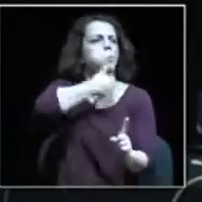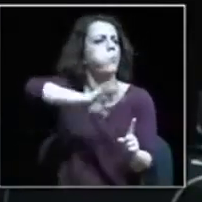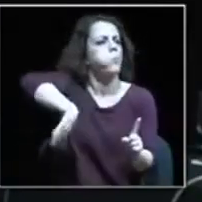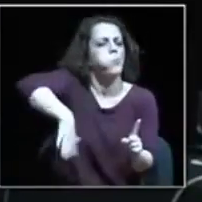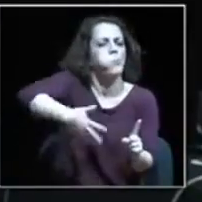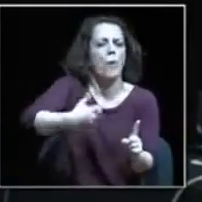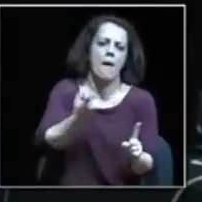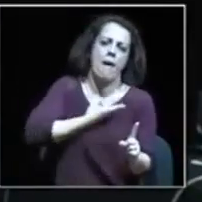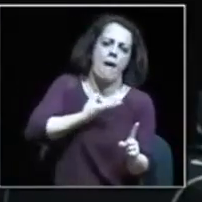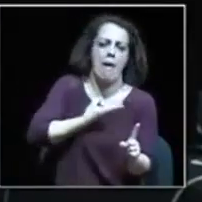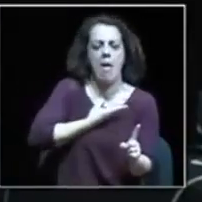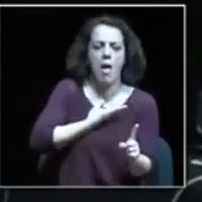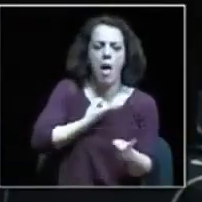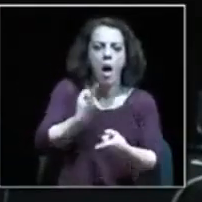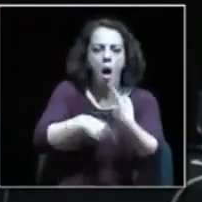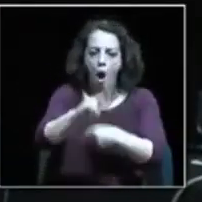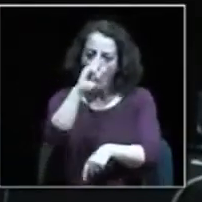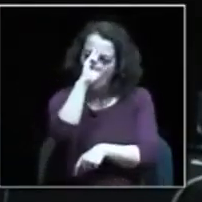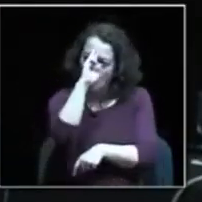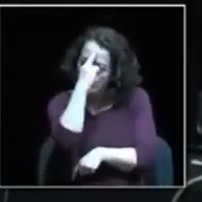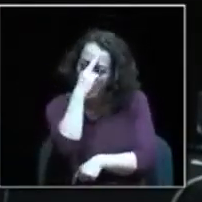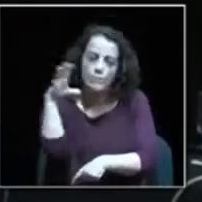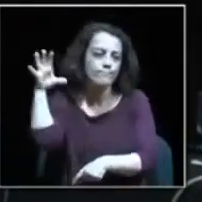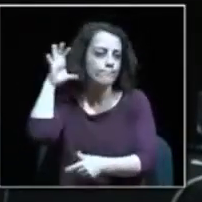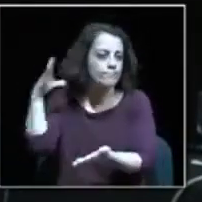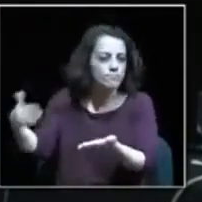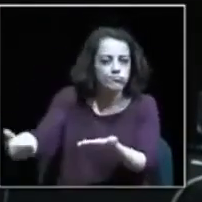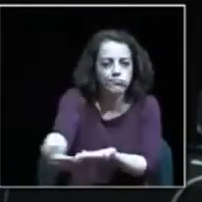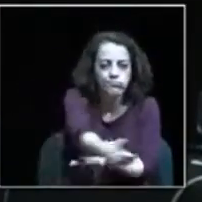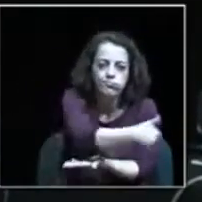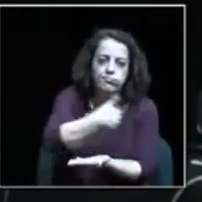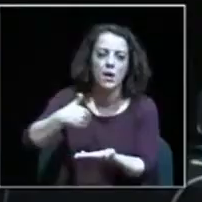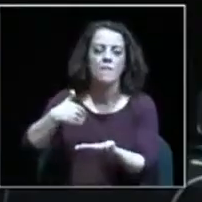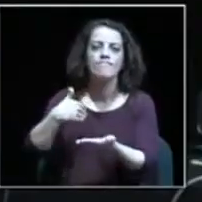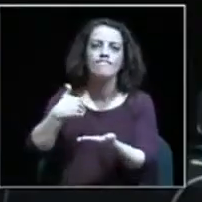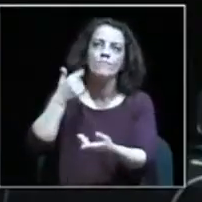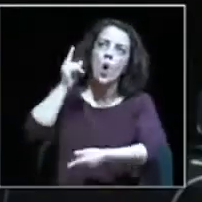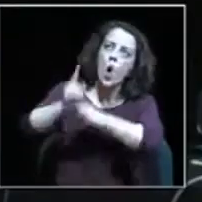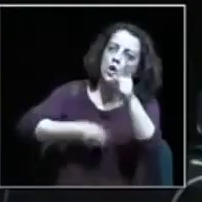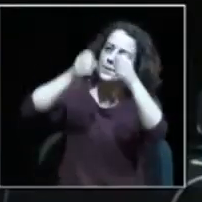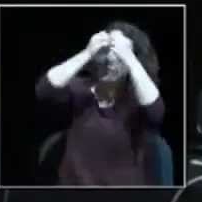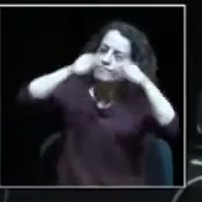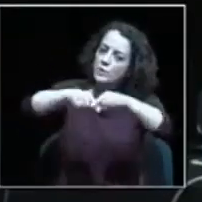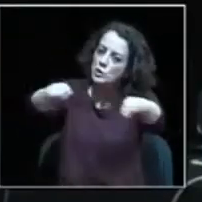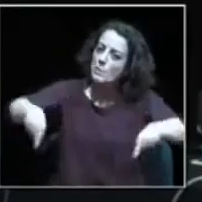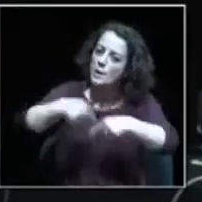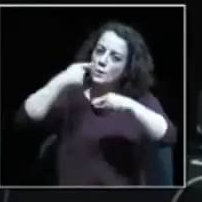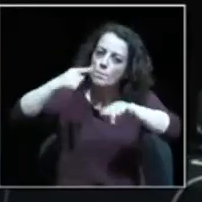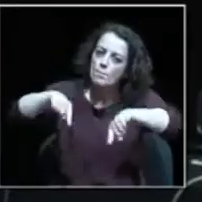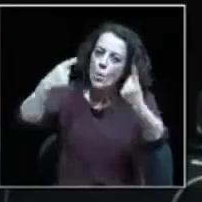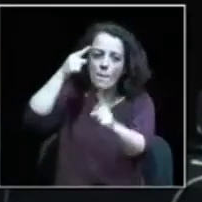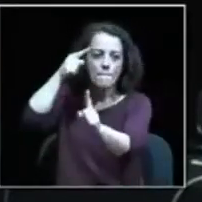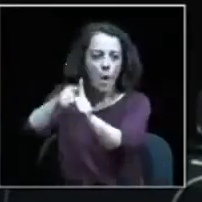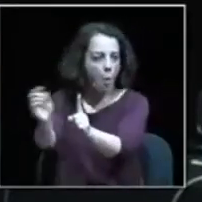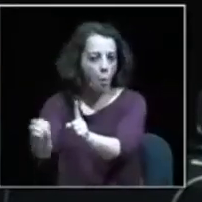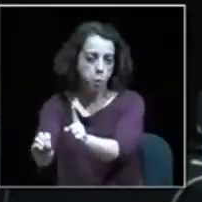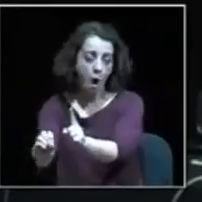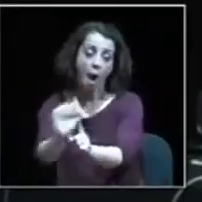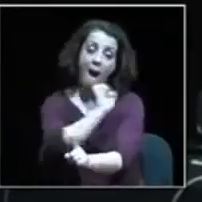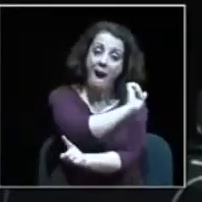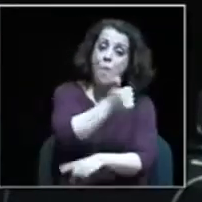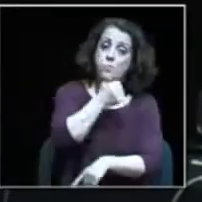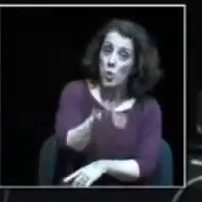posso e mando, em vez de fazer um esforço para que se pense efetivamente o que é o espaço público. Isto é uma escolha política.